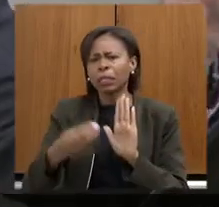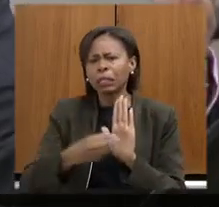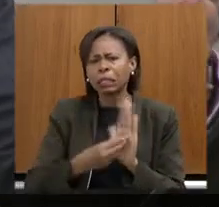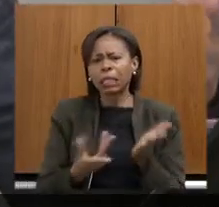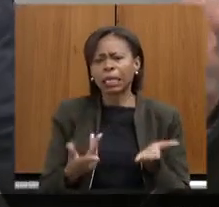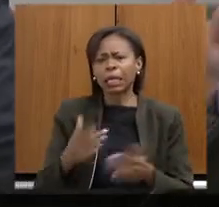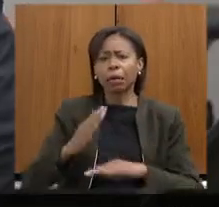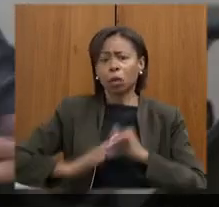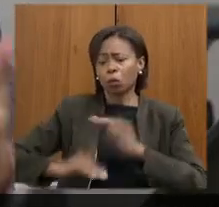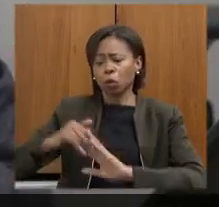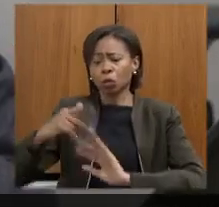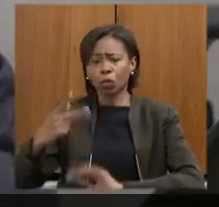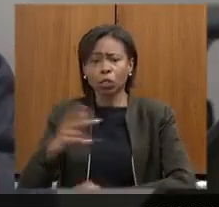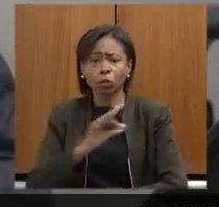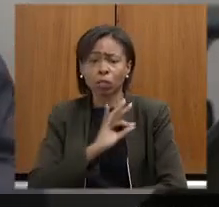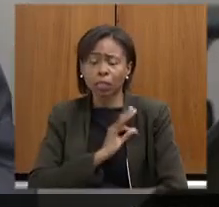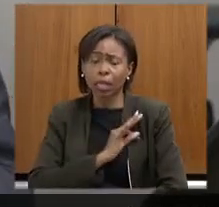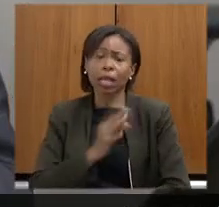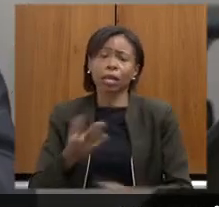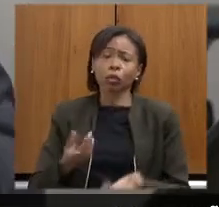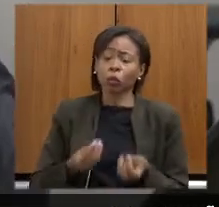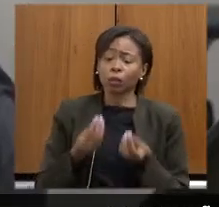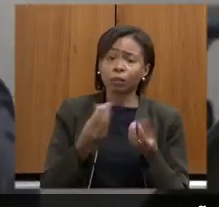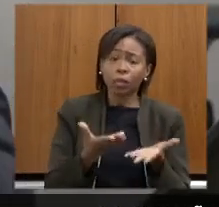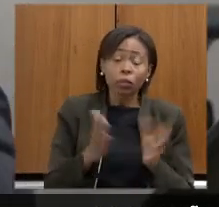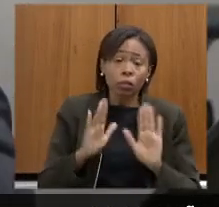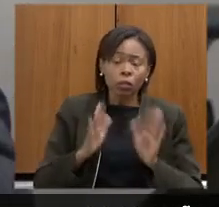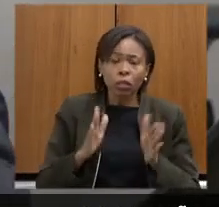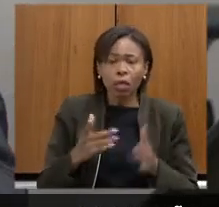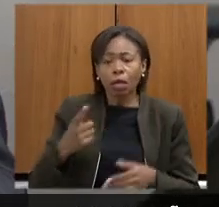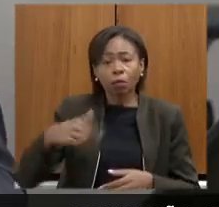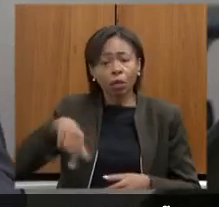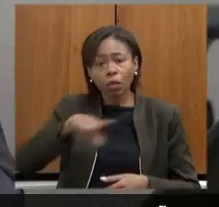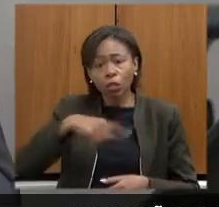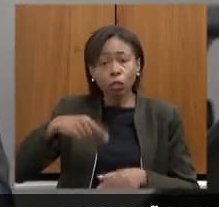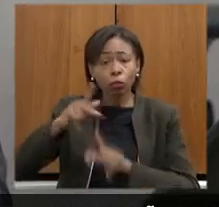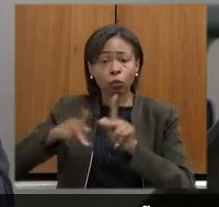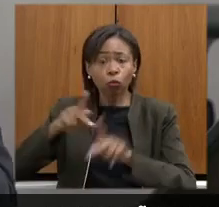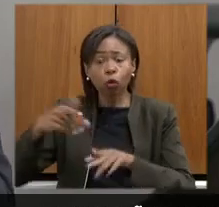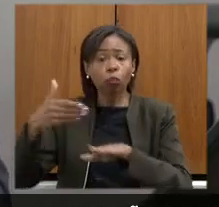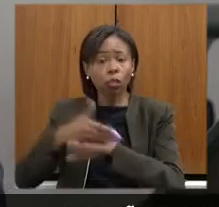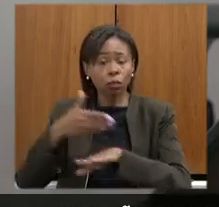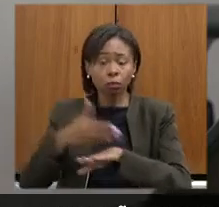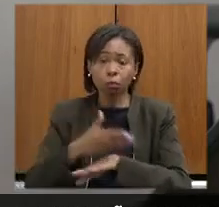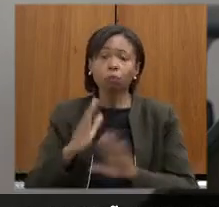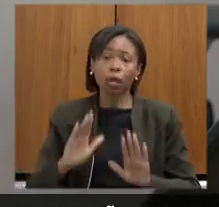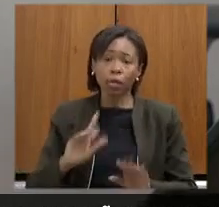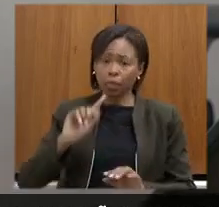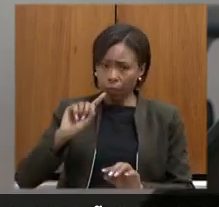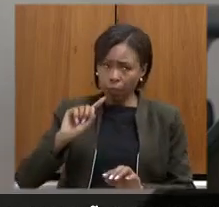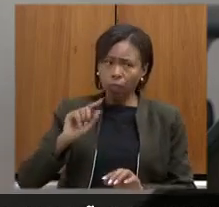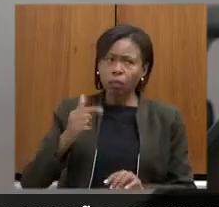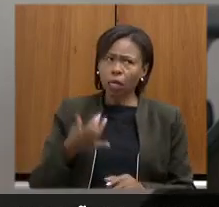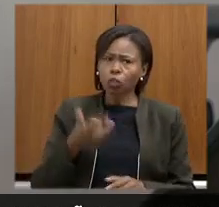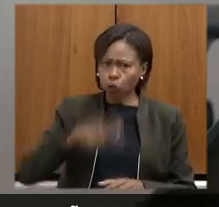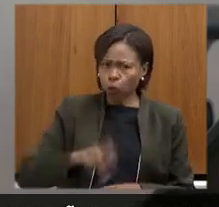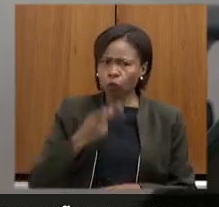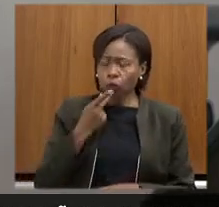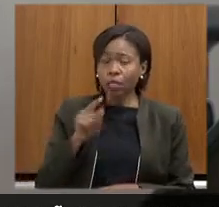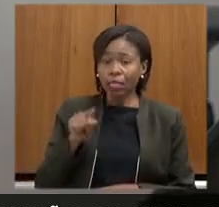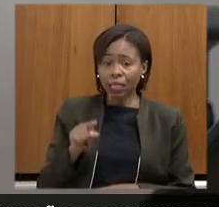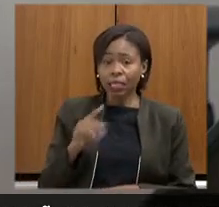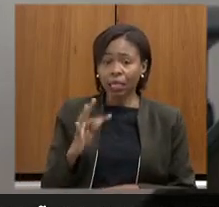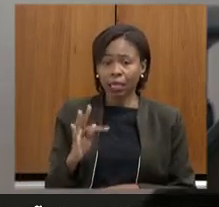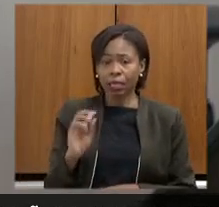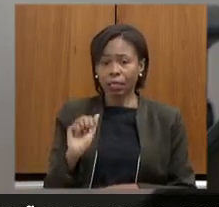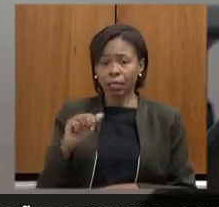estudado pelos técnicos então para que possa participar em momento anterior volto a dizer um exemplo desse processo da Tamisa